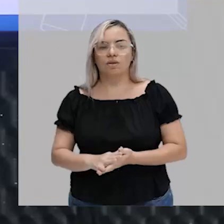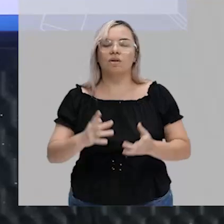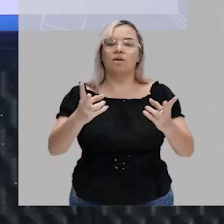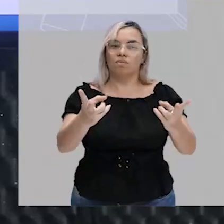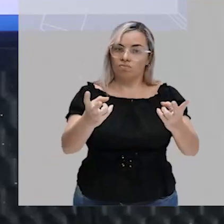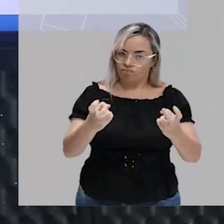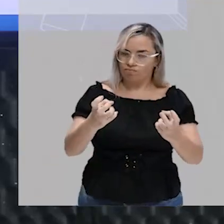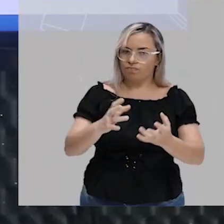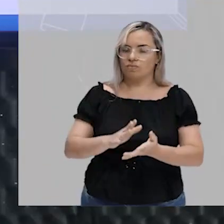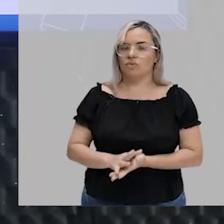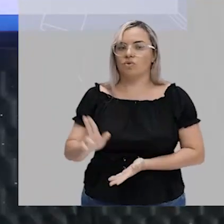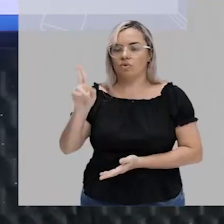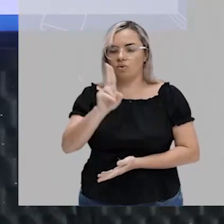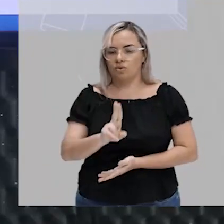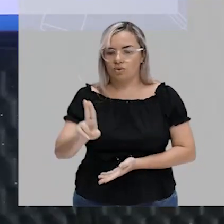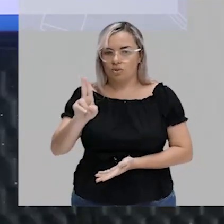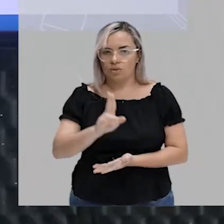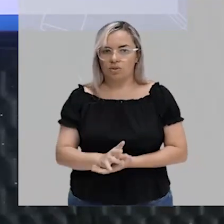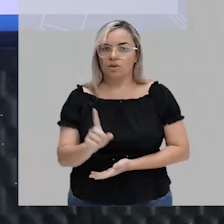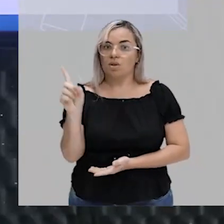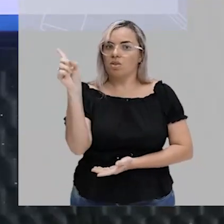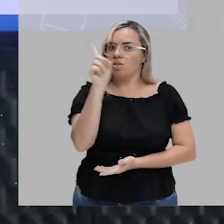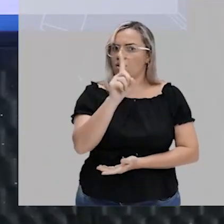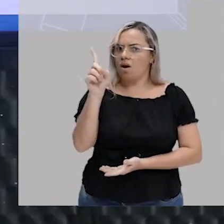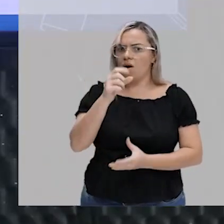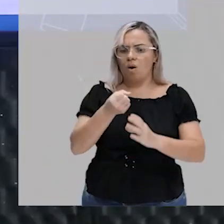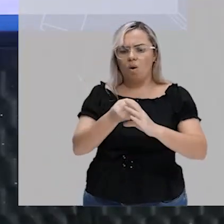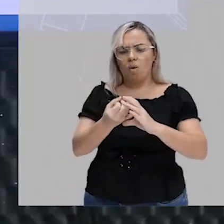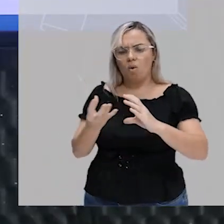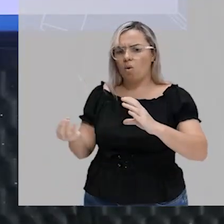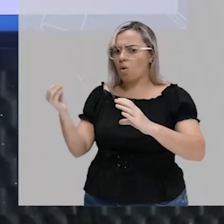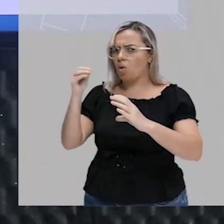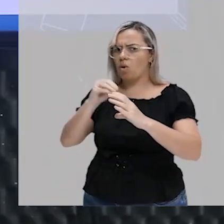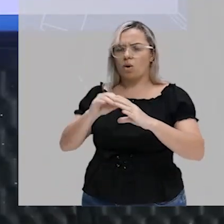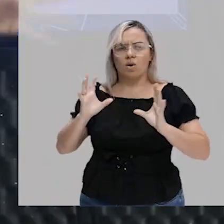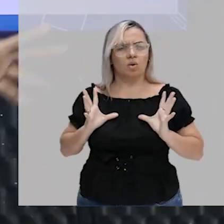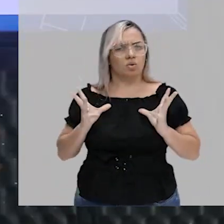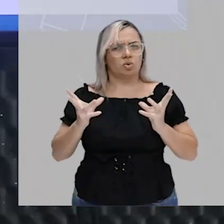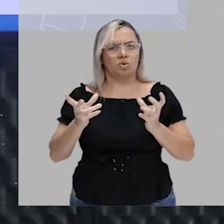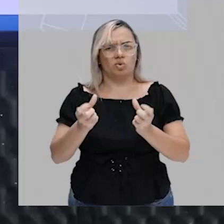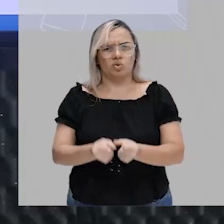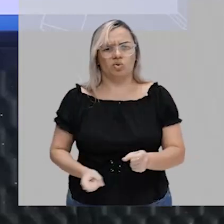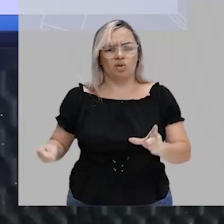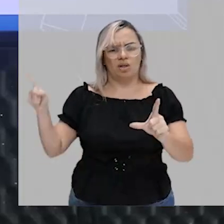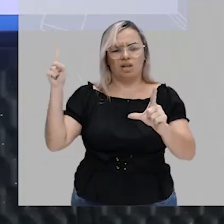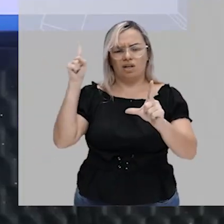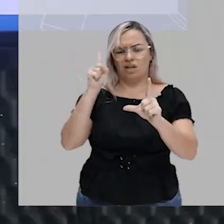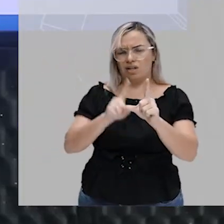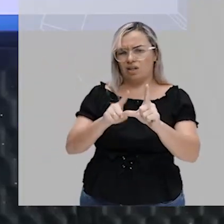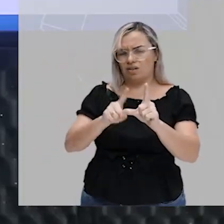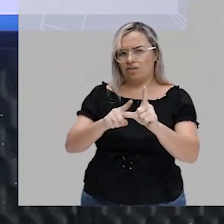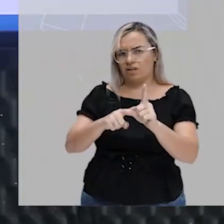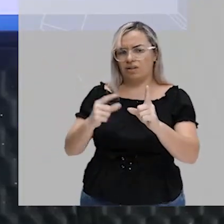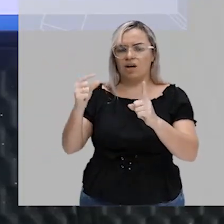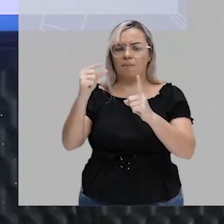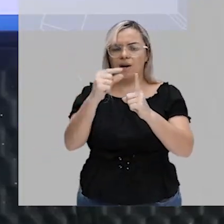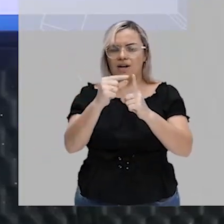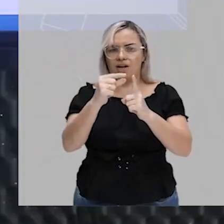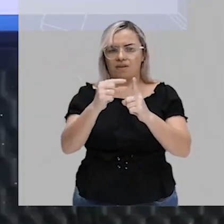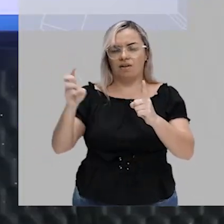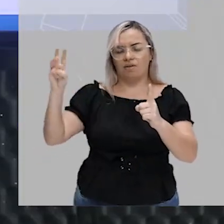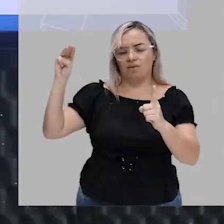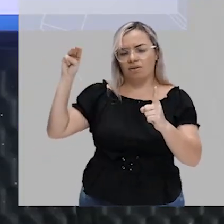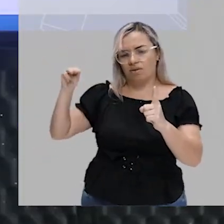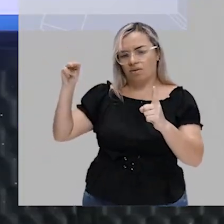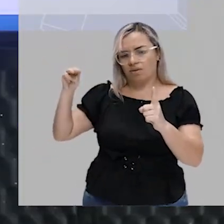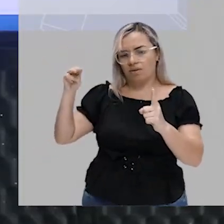perceba que eu não coloquei todas as letras que fazem parte, né, da palavra matemática,